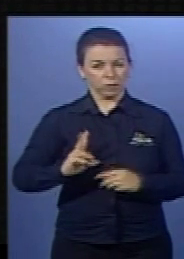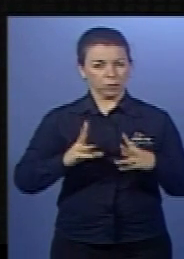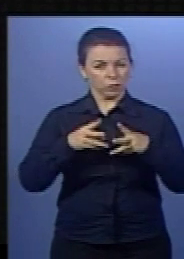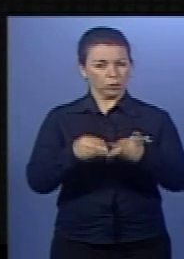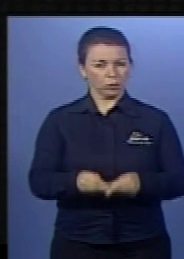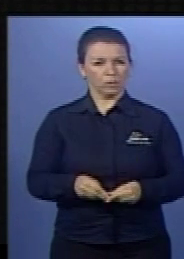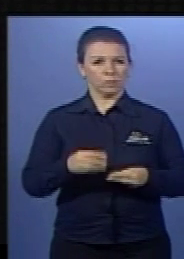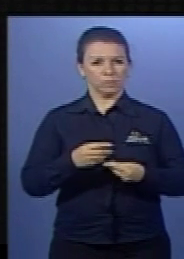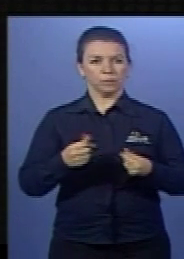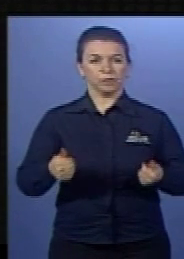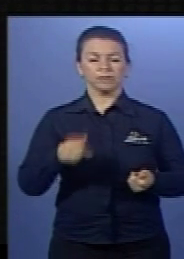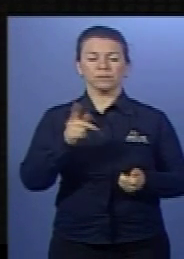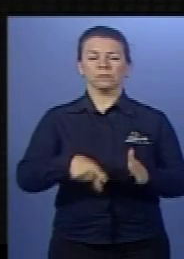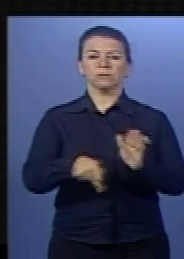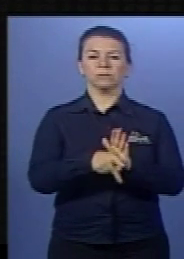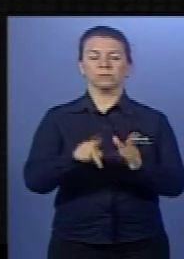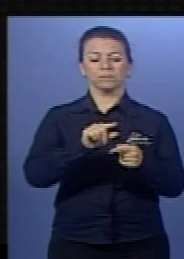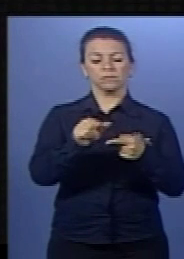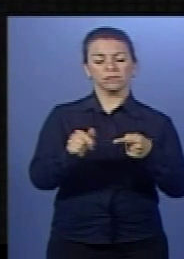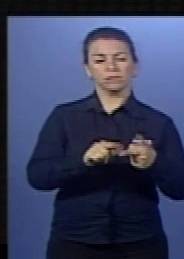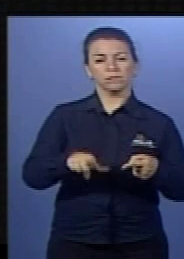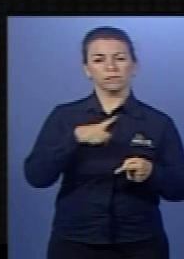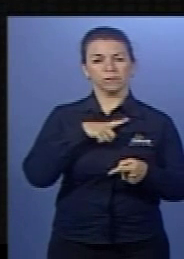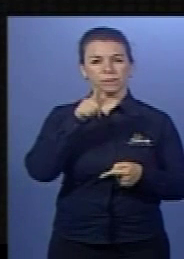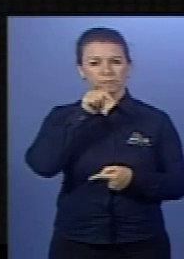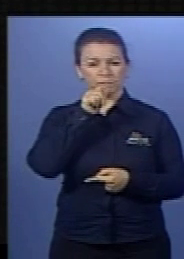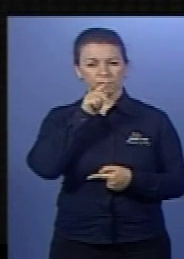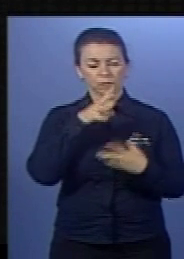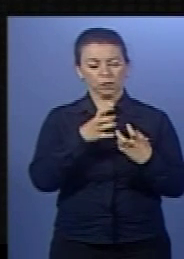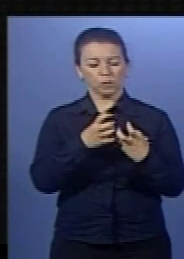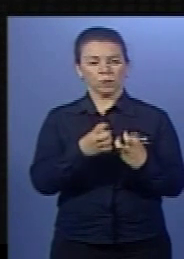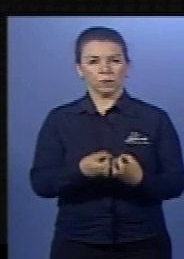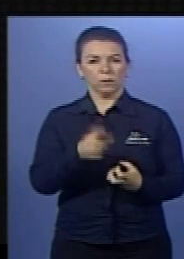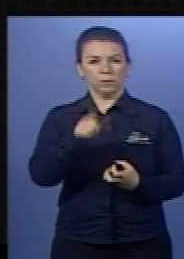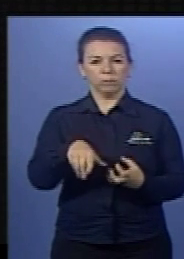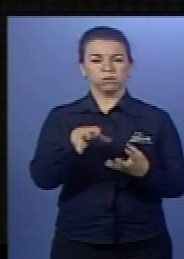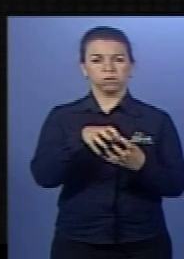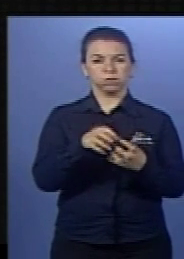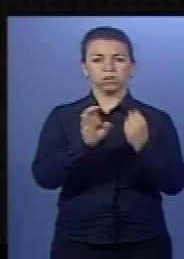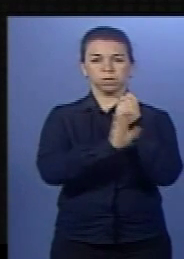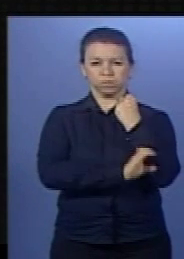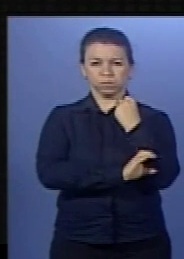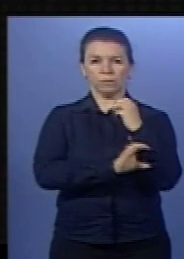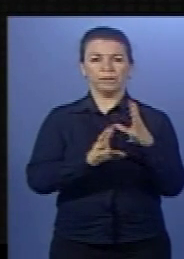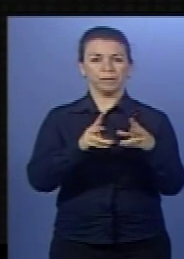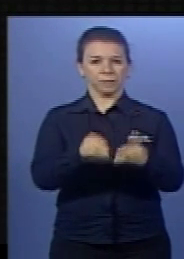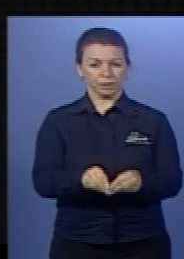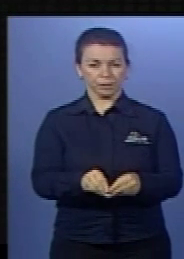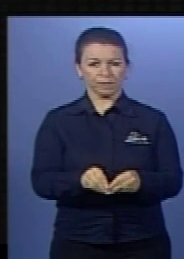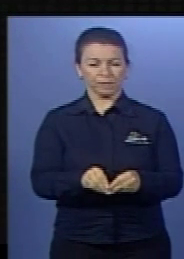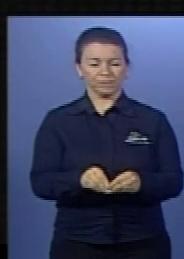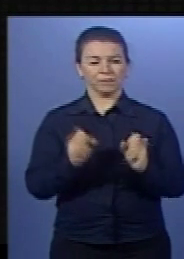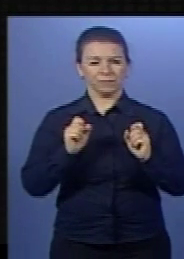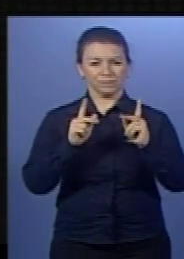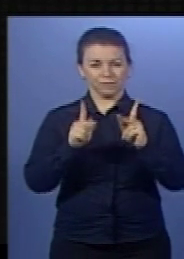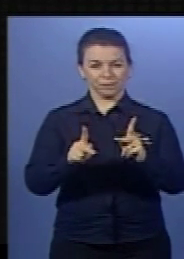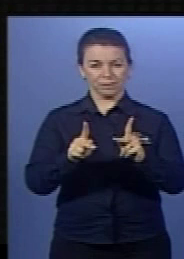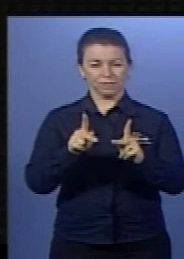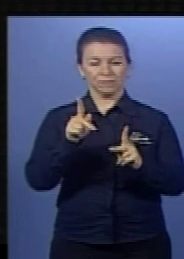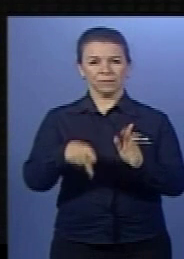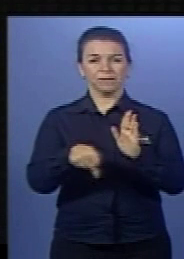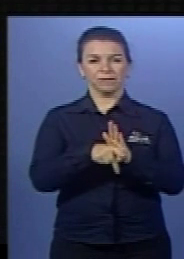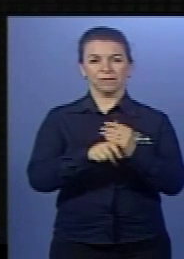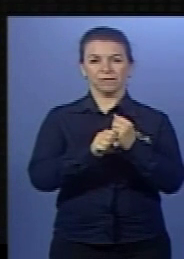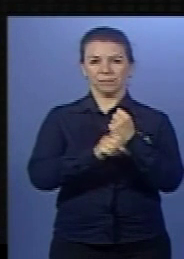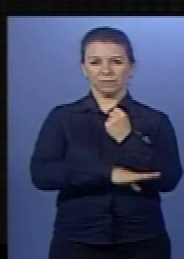grosso vai ocorrer a reabsorção de água, formando o bolo fecal ou as fezes. Tranquilo? Aí ocorre a